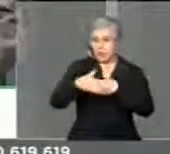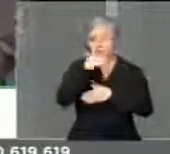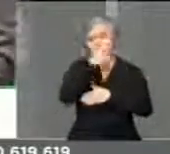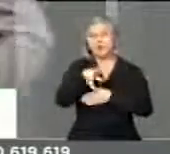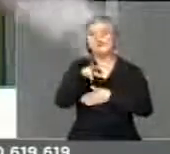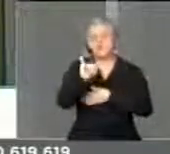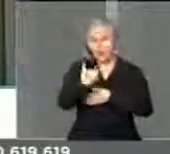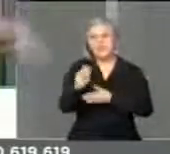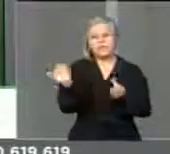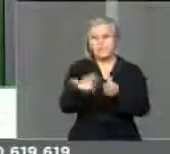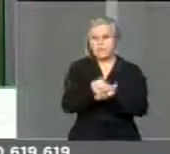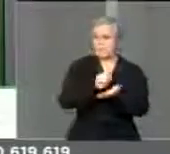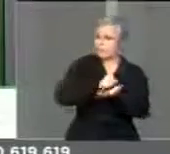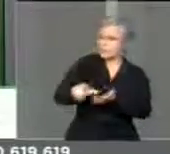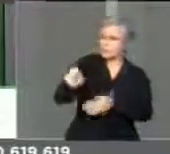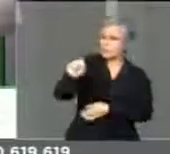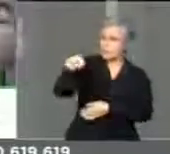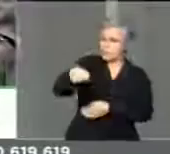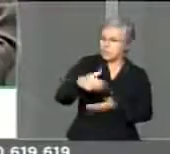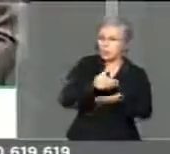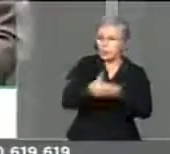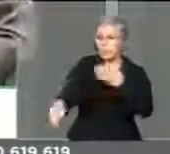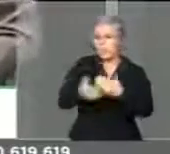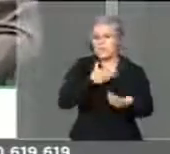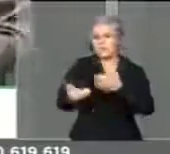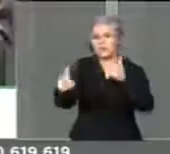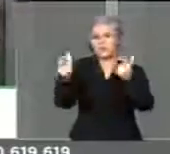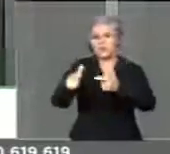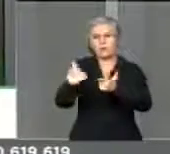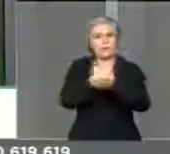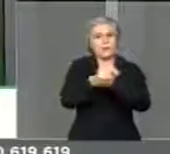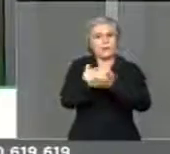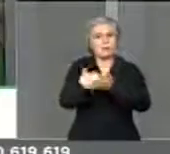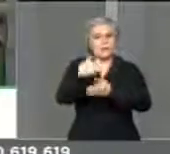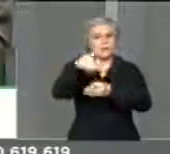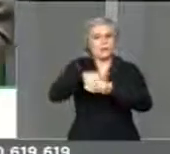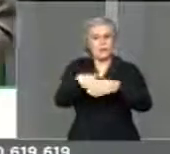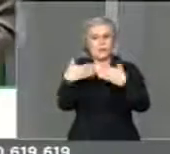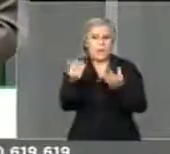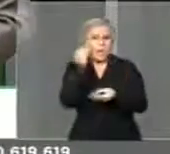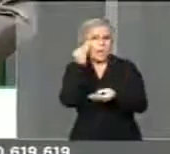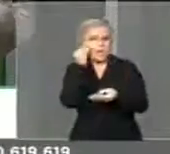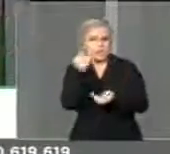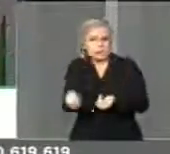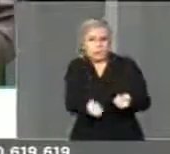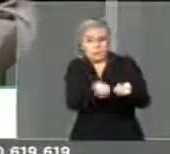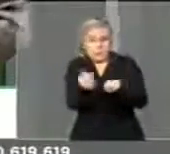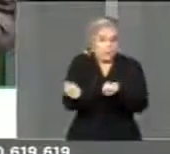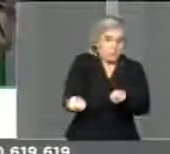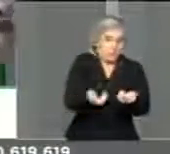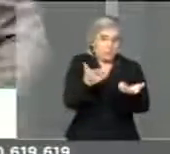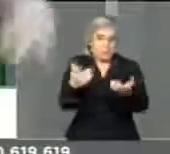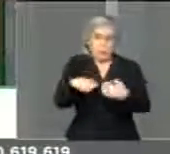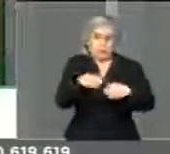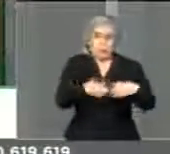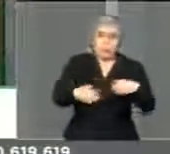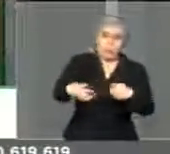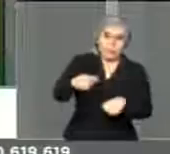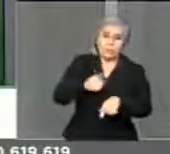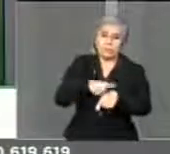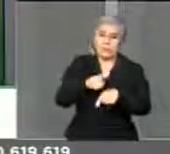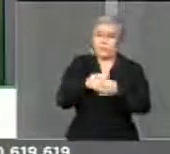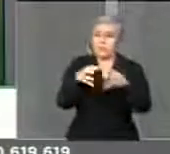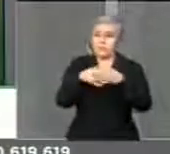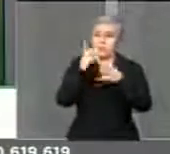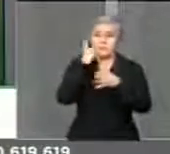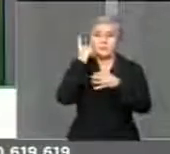processo de impeachment, começando por onde for. Essas manobras desesperadoras, no momento em que os deputados, graças